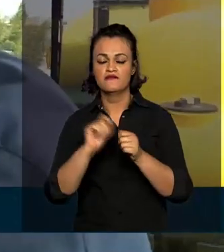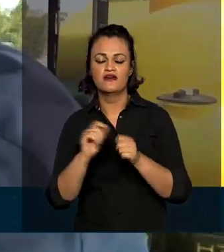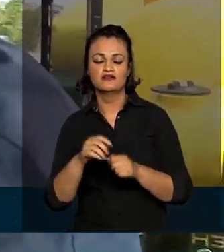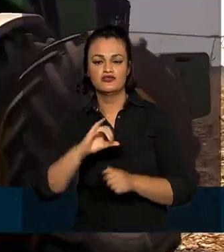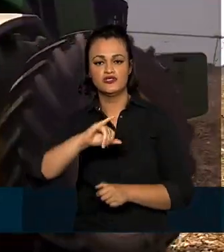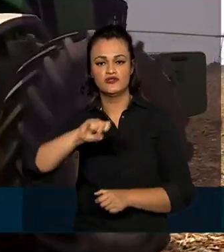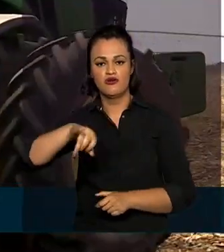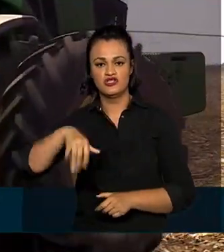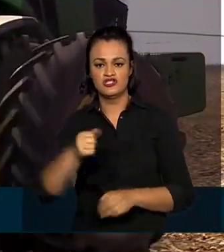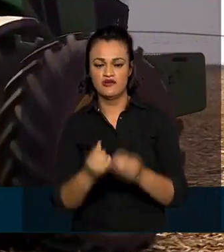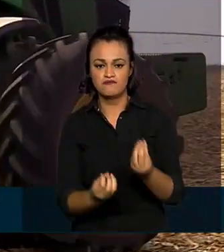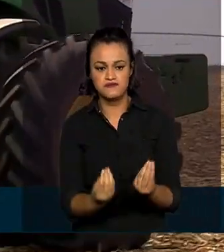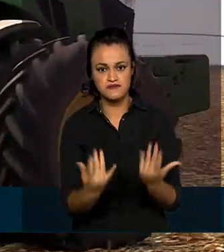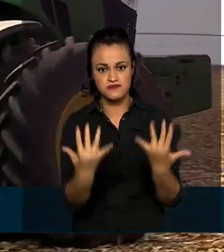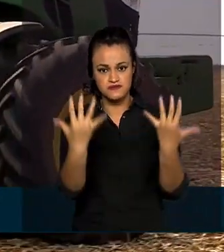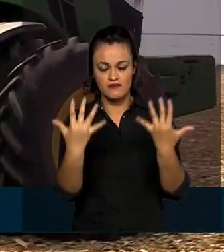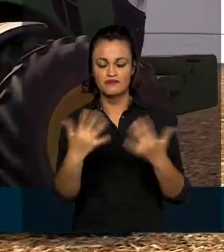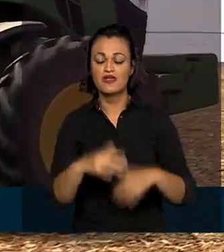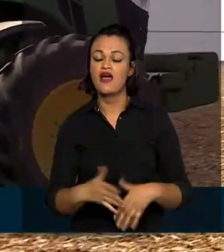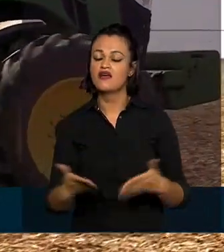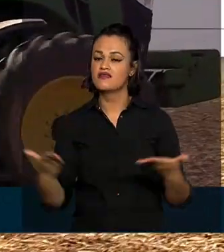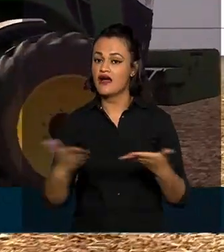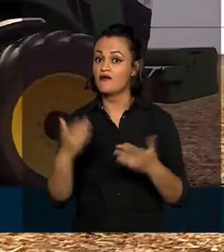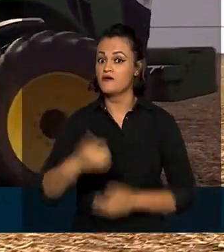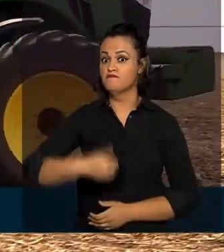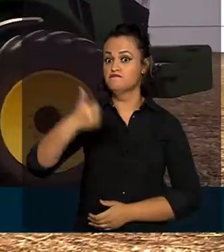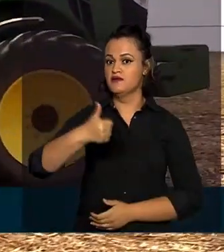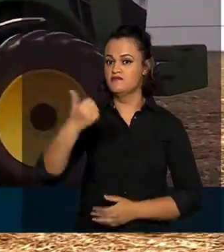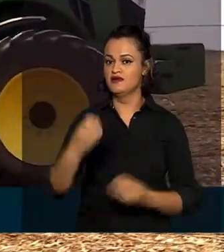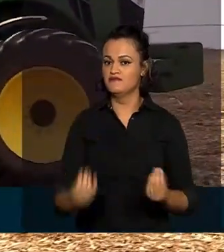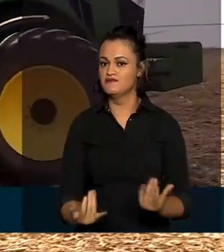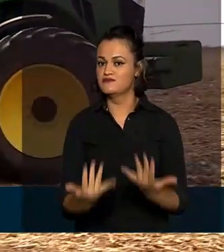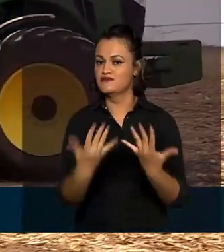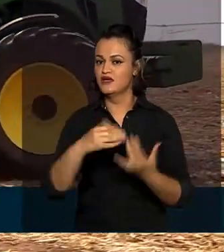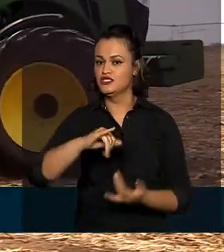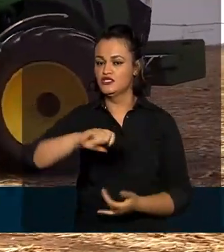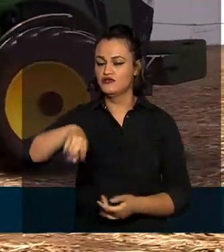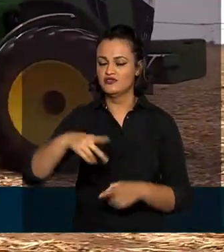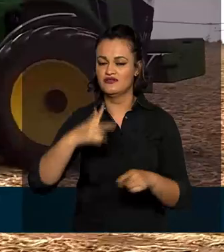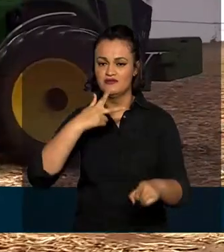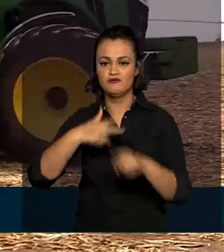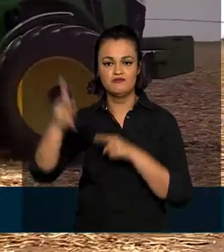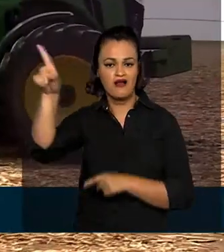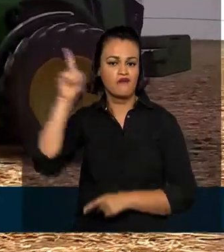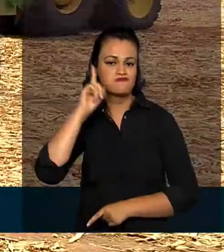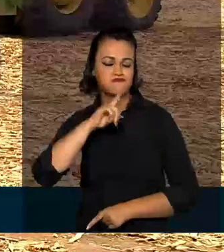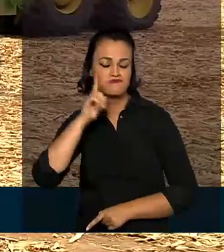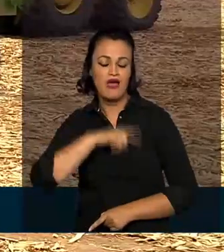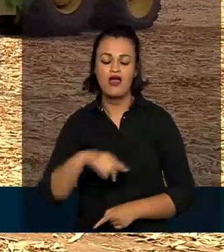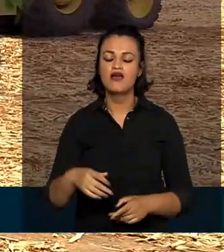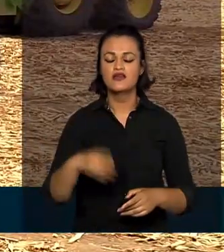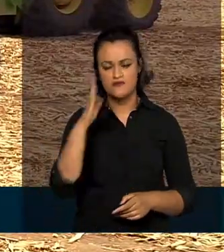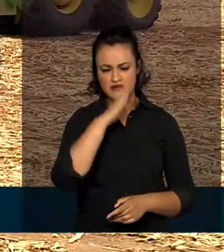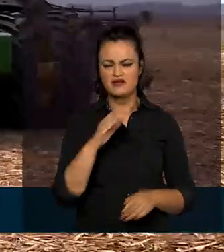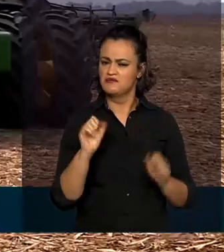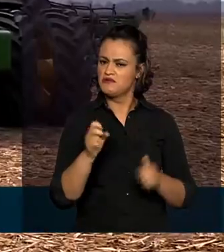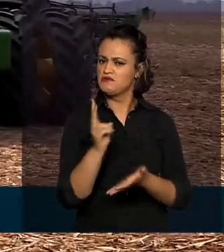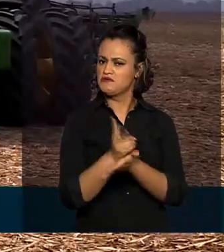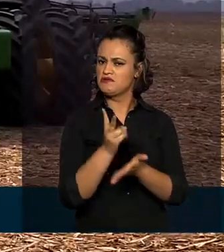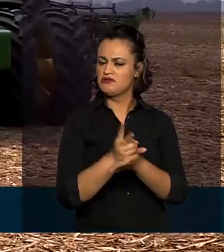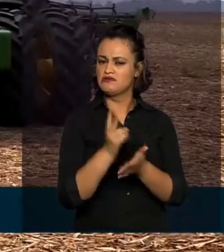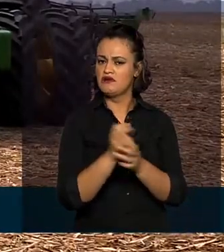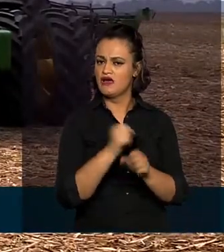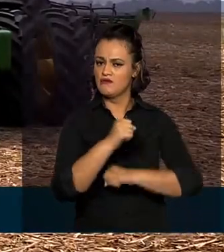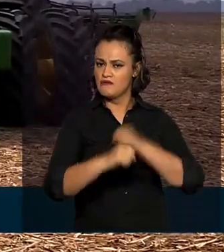soja do mundo, segundo maior produtor. Agora está em primeiro lugar, já superou os Estados Unidos e deve se permanecer nessa posição nos